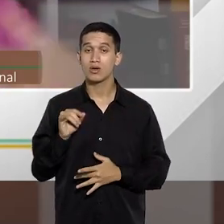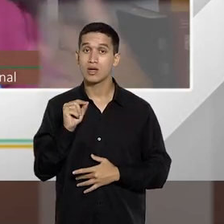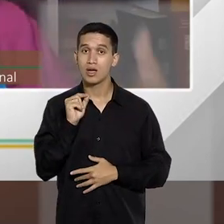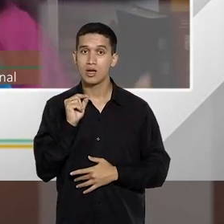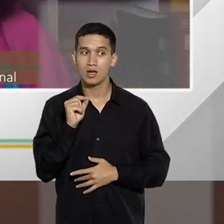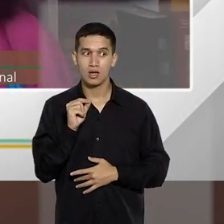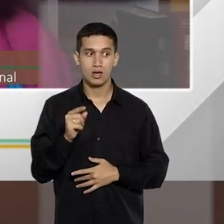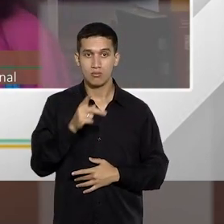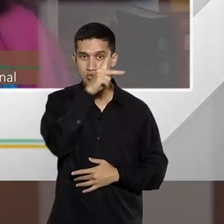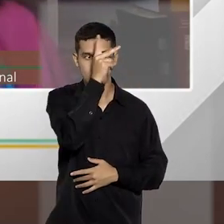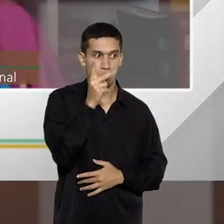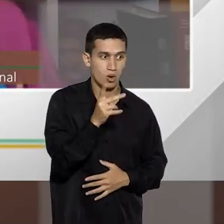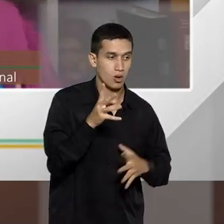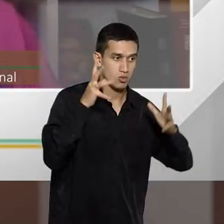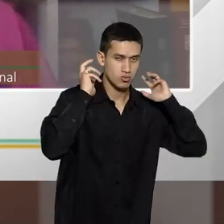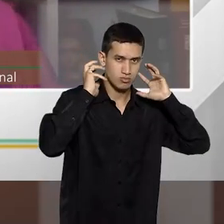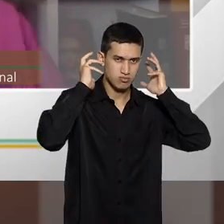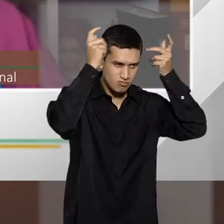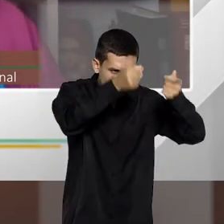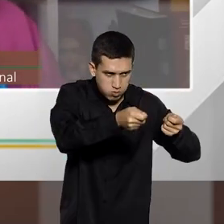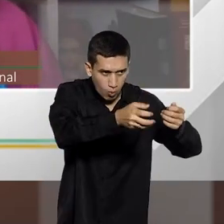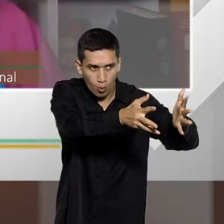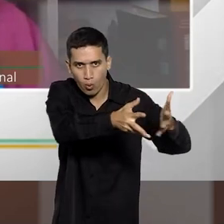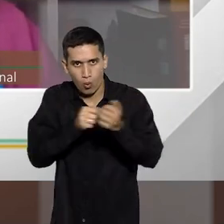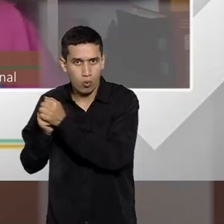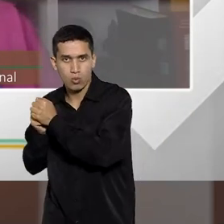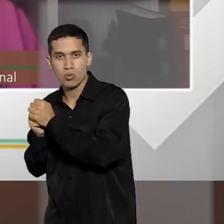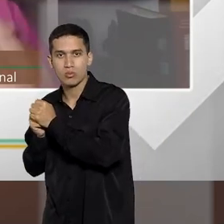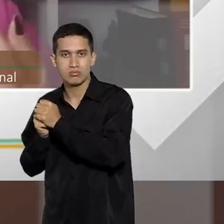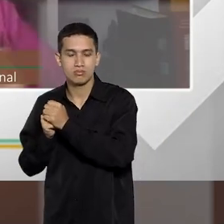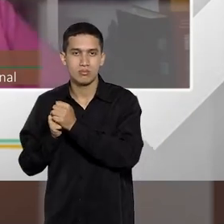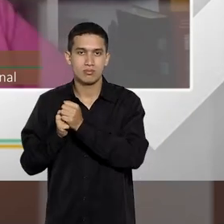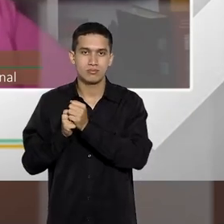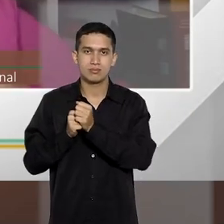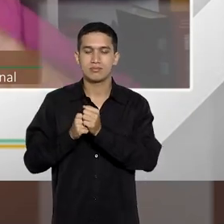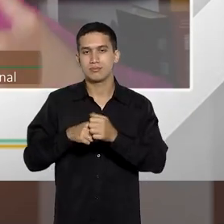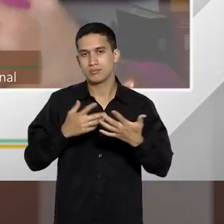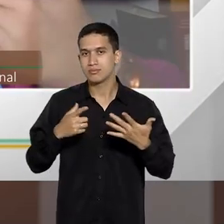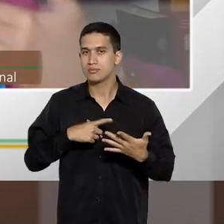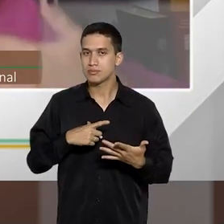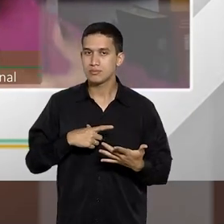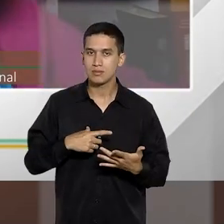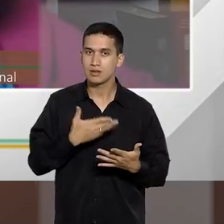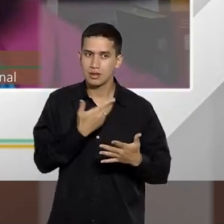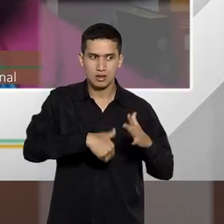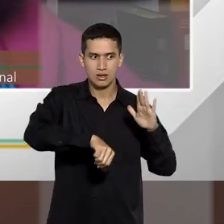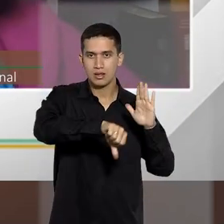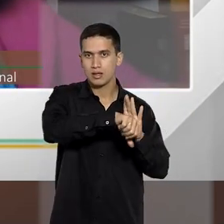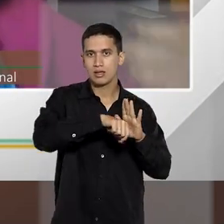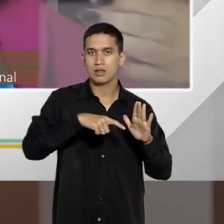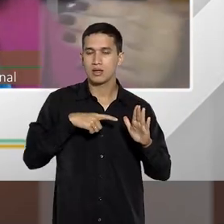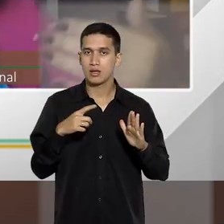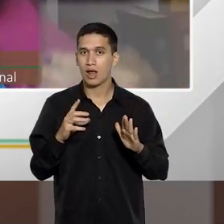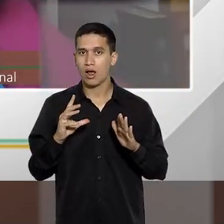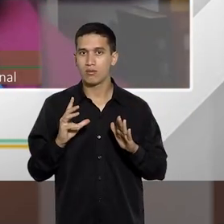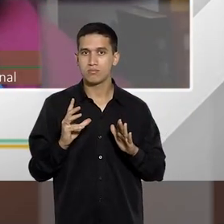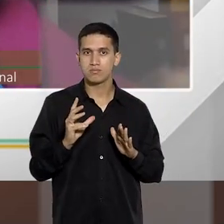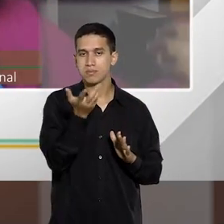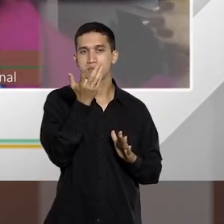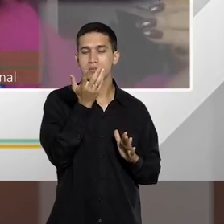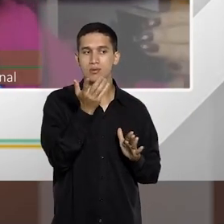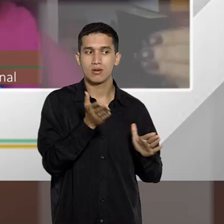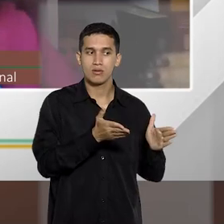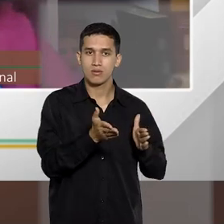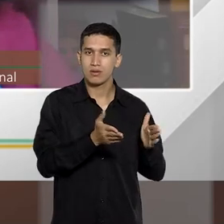é o sequestro, é a extorsão mediante sequestro, em que o crime está se consumando enquanto